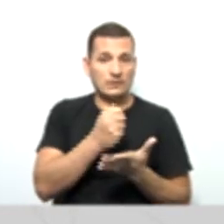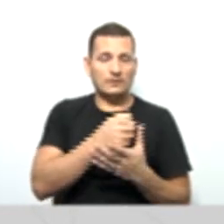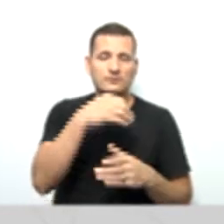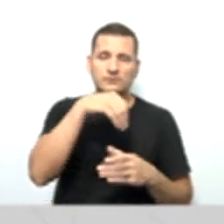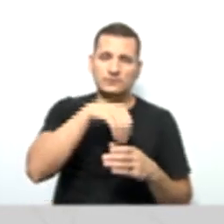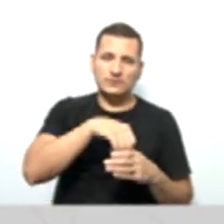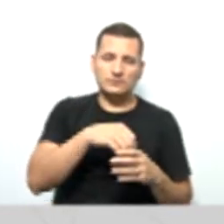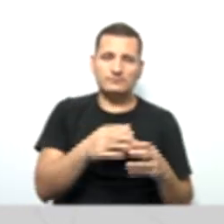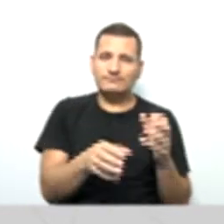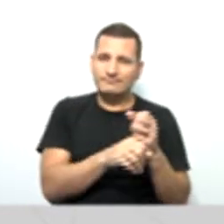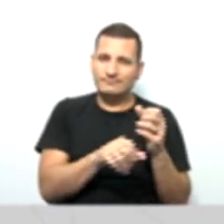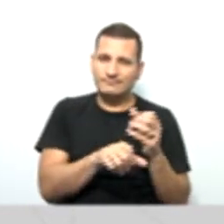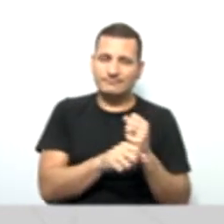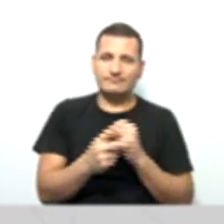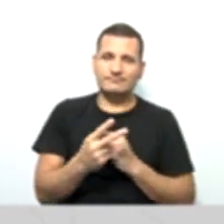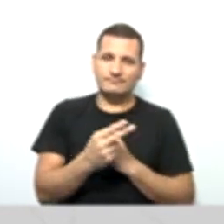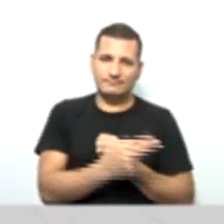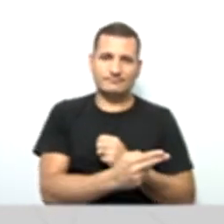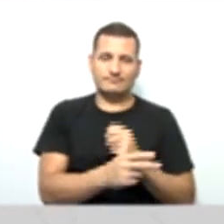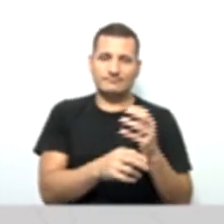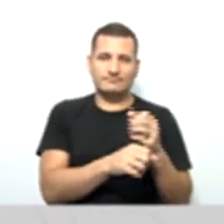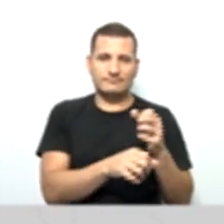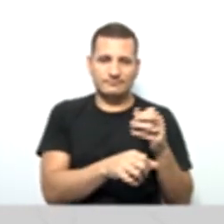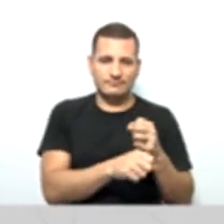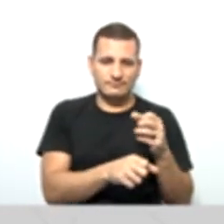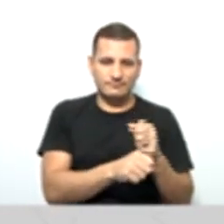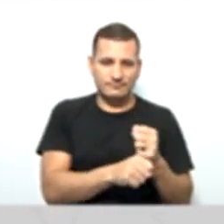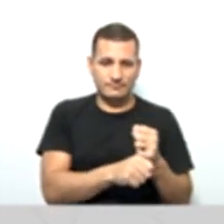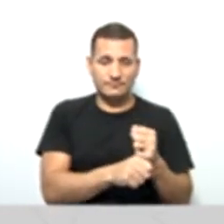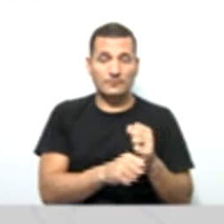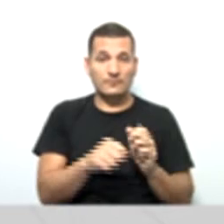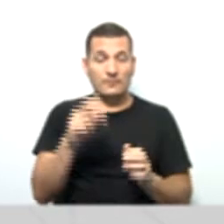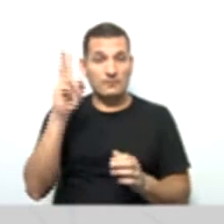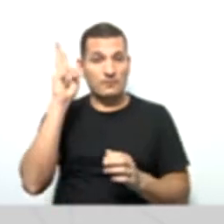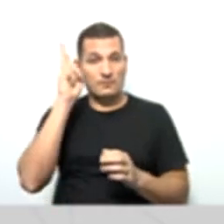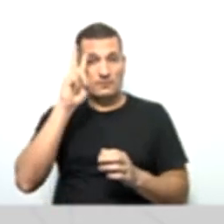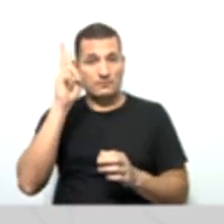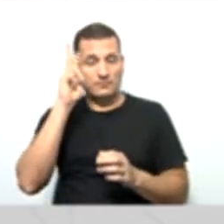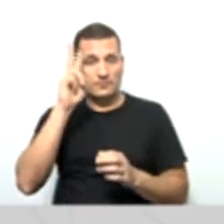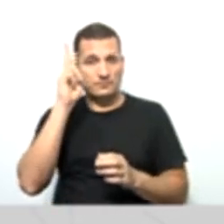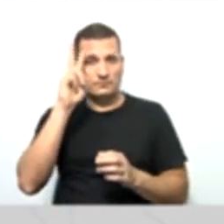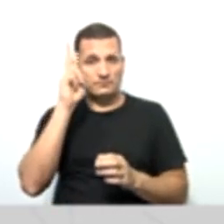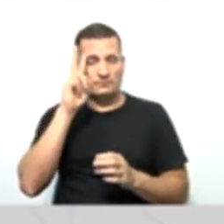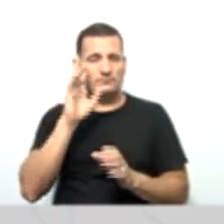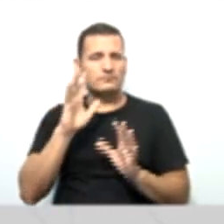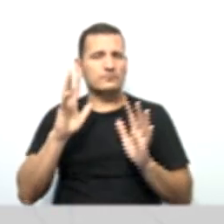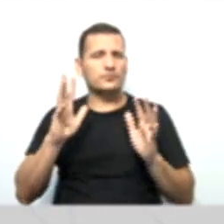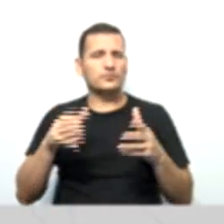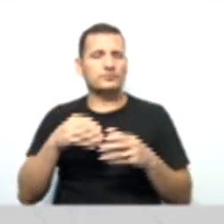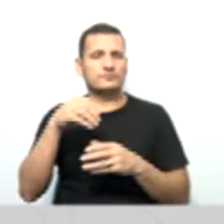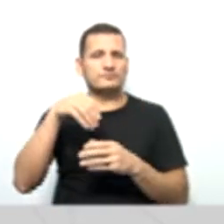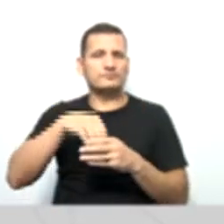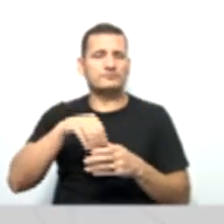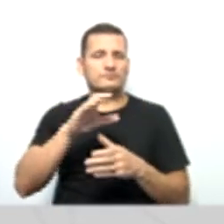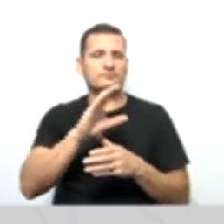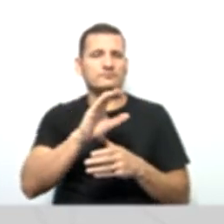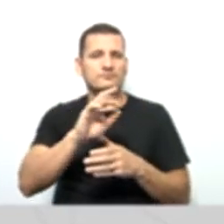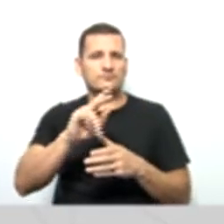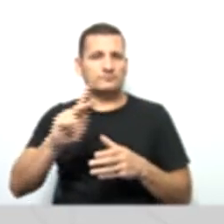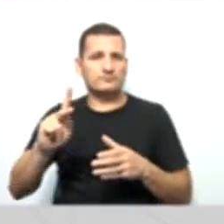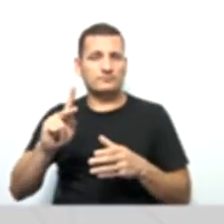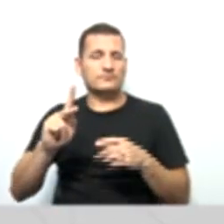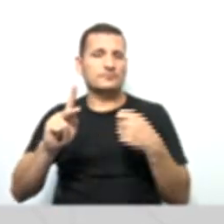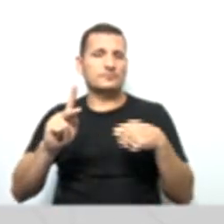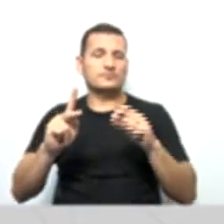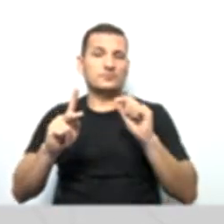como qualquer outro instrumento legal. Lembrando que tudo que é feito dentro das cooperativas deve ser feito de forma